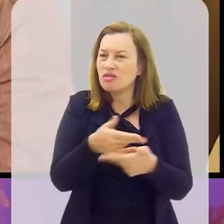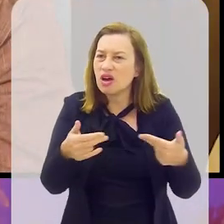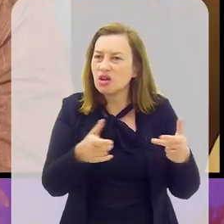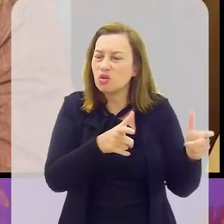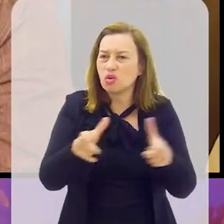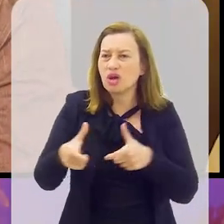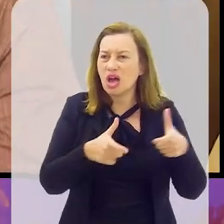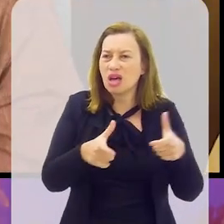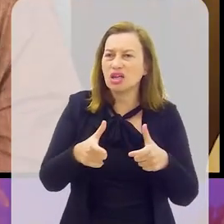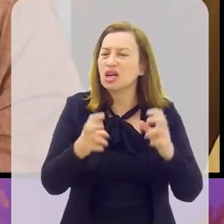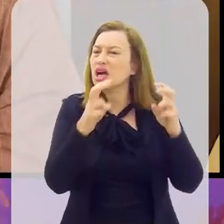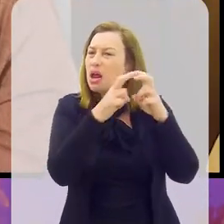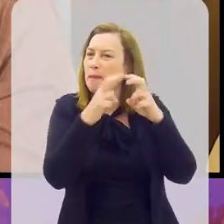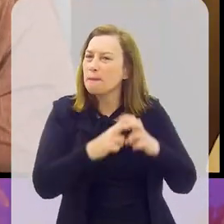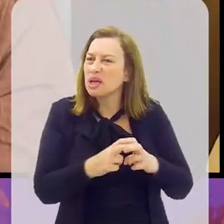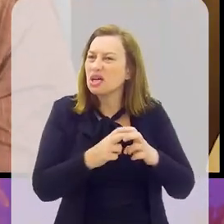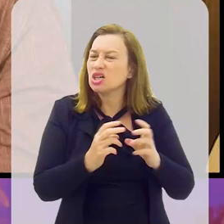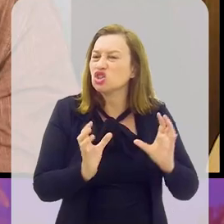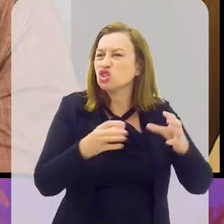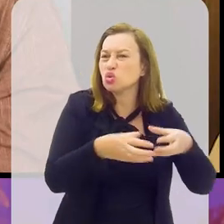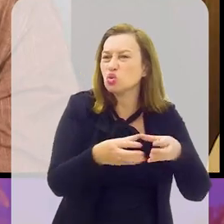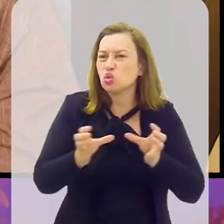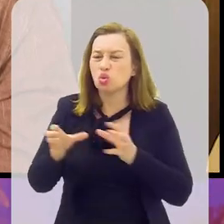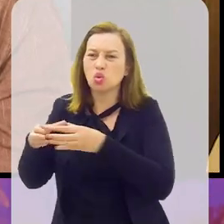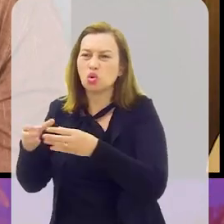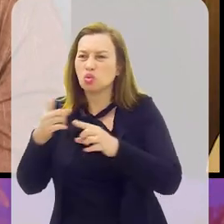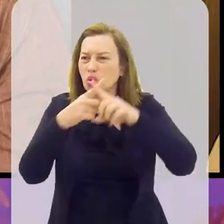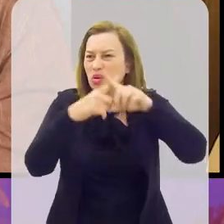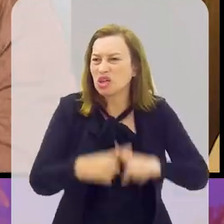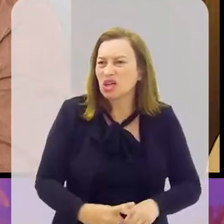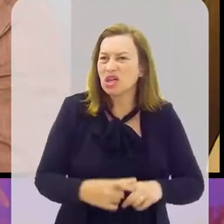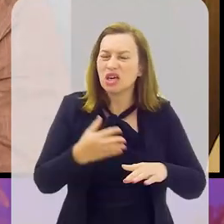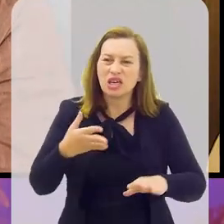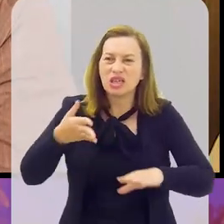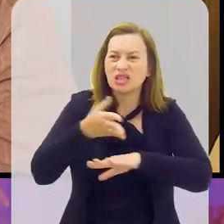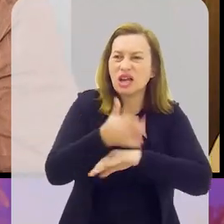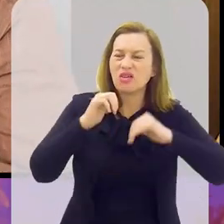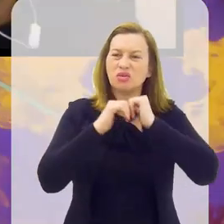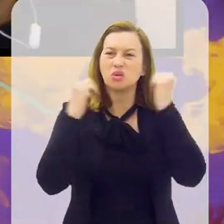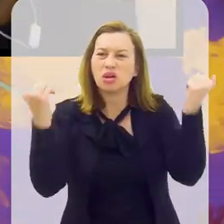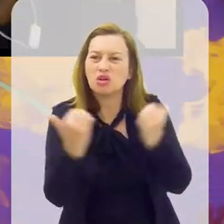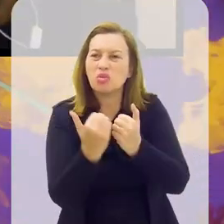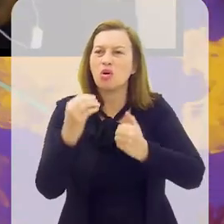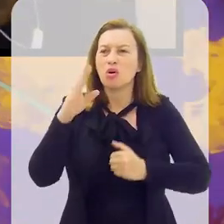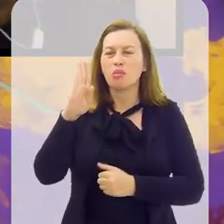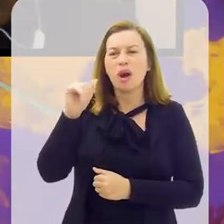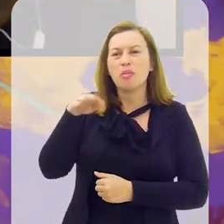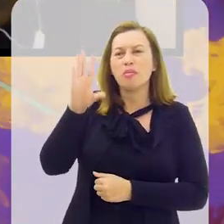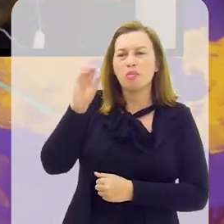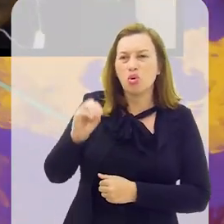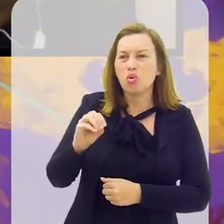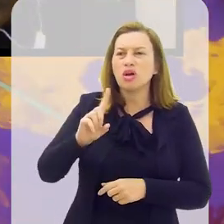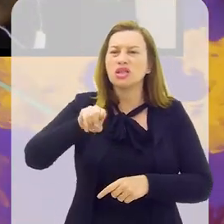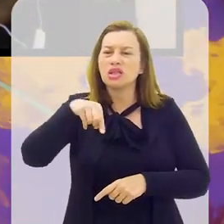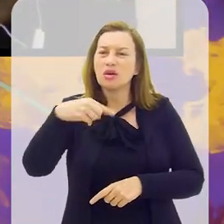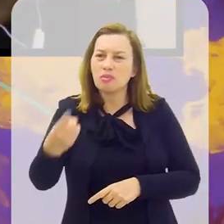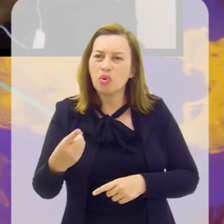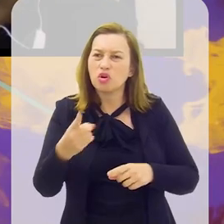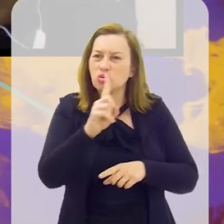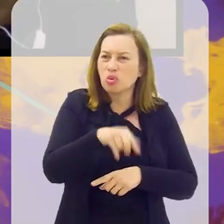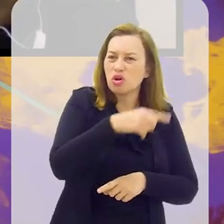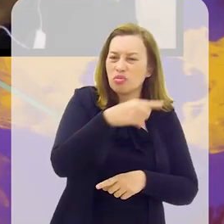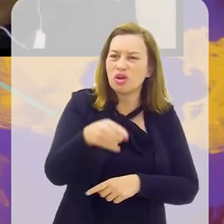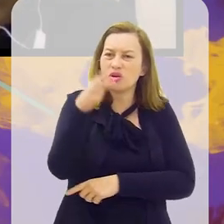diversas praças do nosso país, aquelas brigas de organizadas que entravam em campo com bambu, depois a polícia proibia as